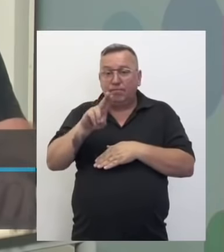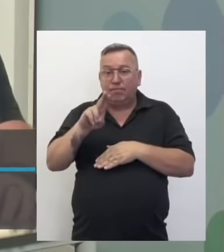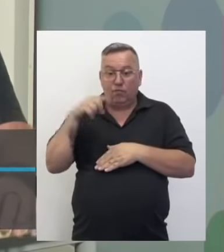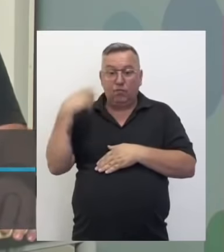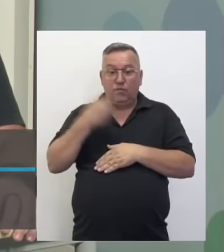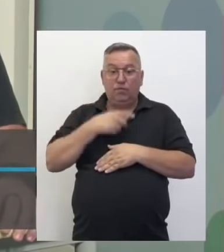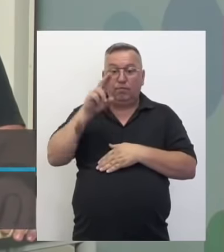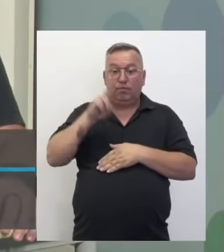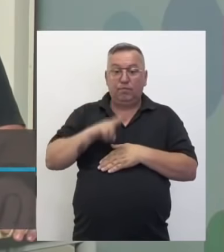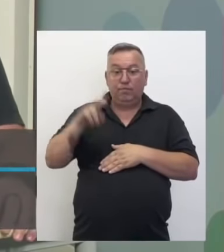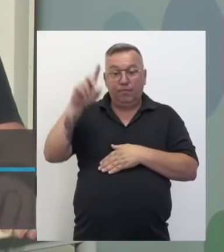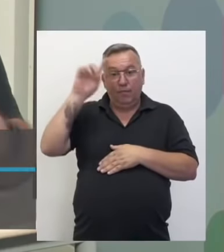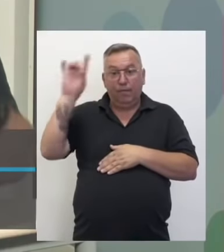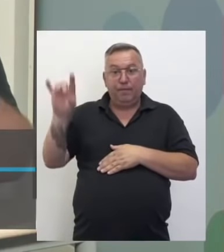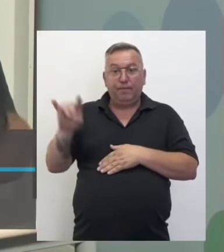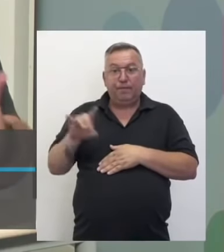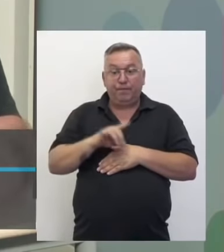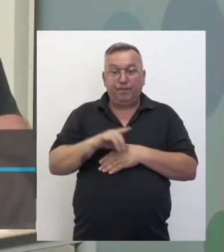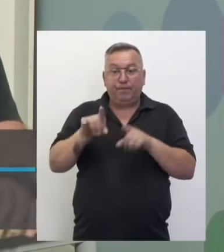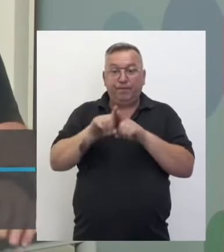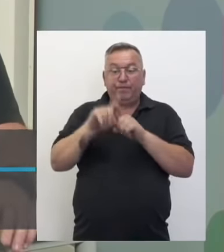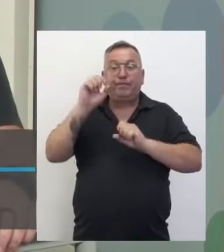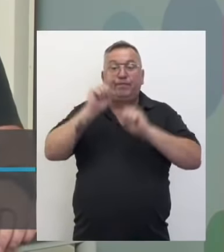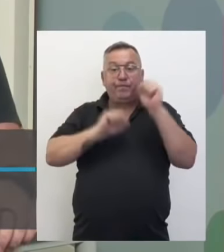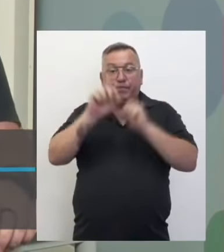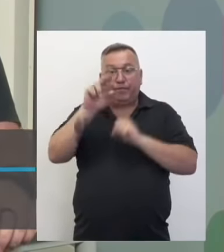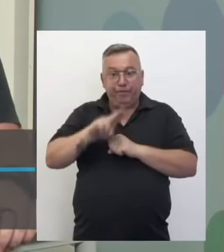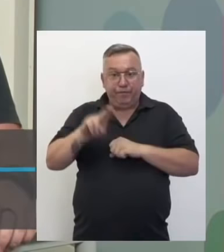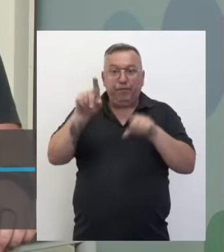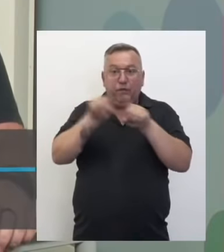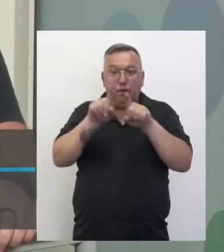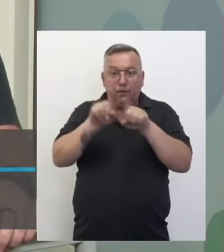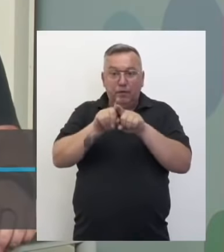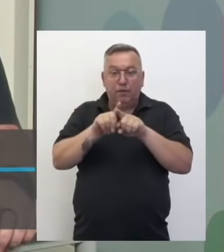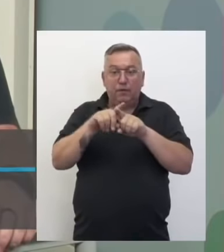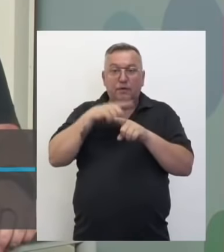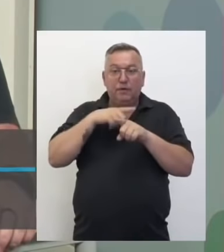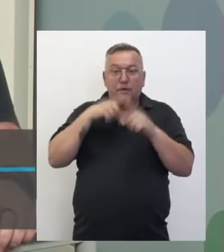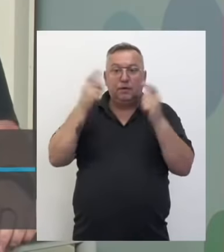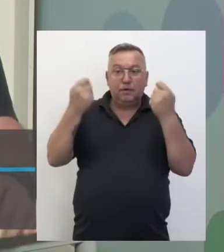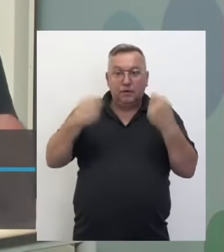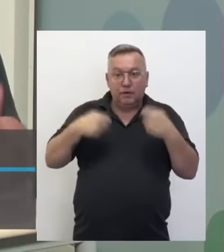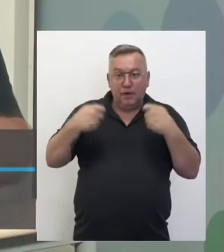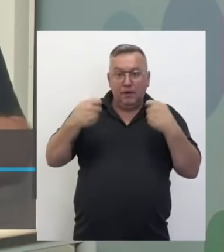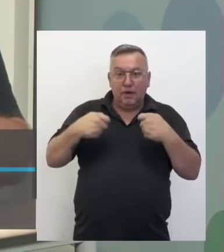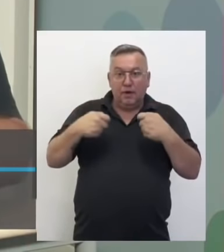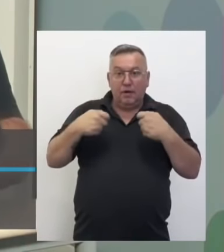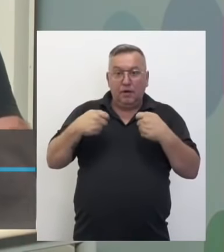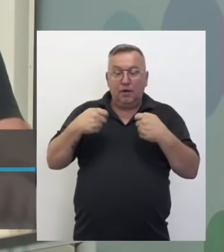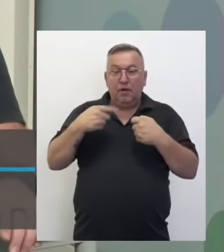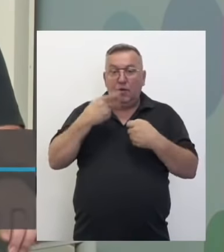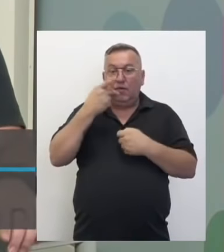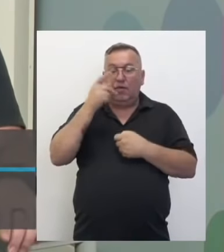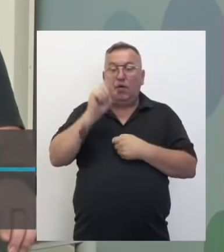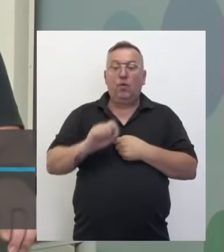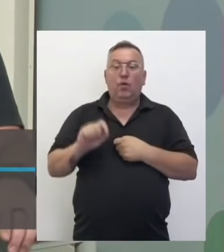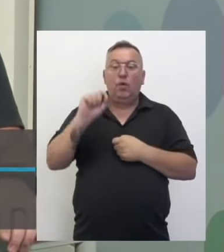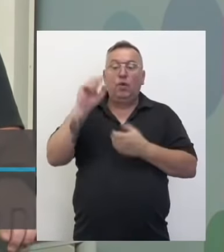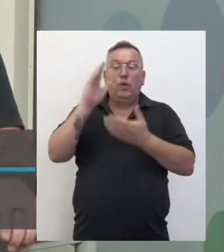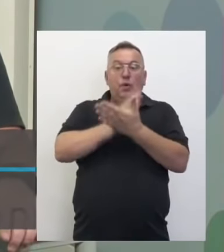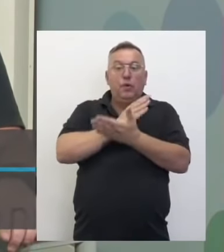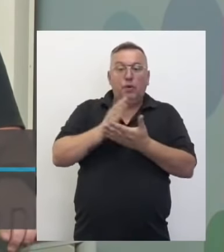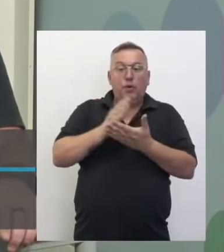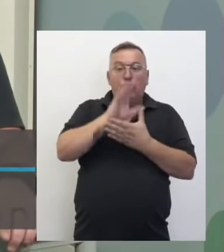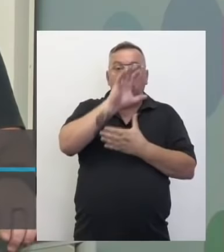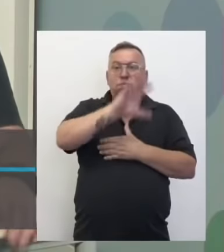nós utilizamos no nosso dia a dia, as indústrias utilizam, então tem essa necessidade. Como ele citou a questão aí da divisão de